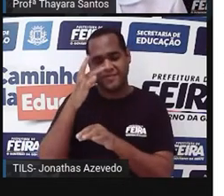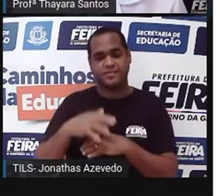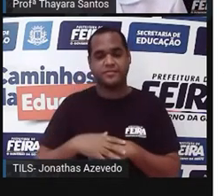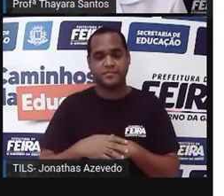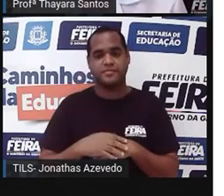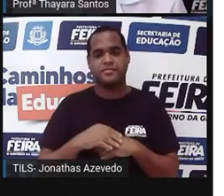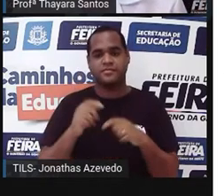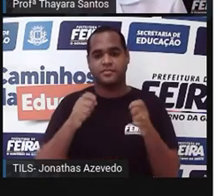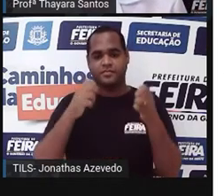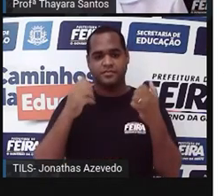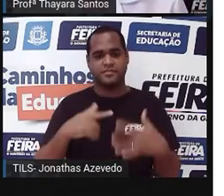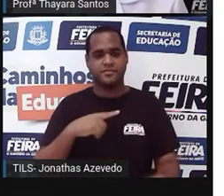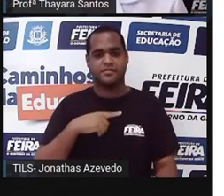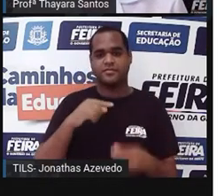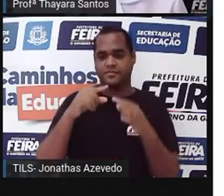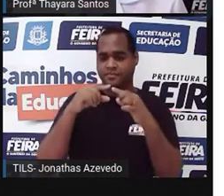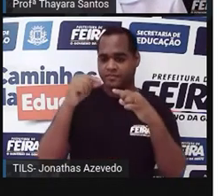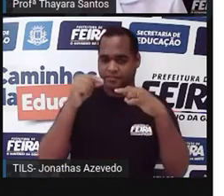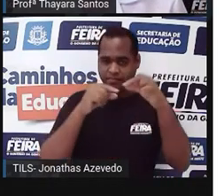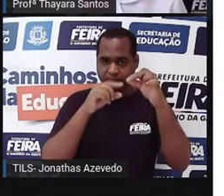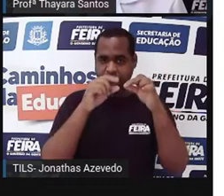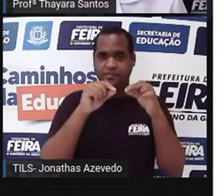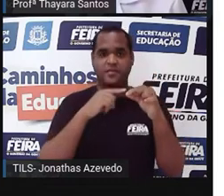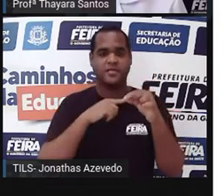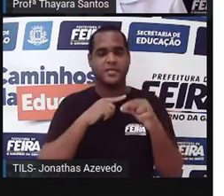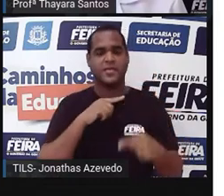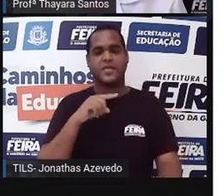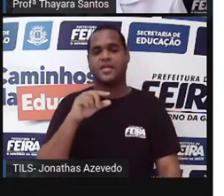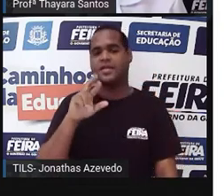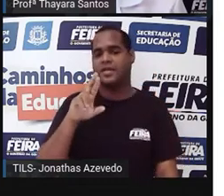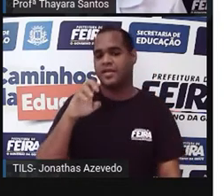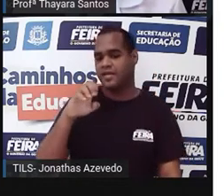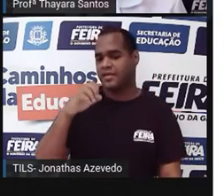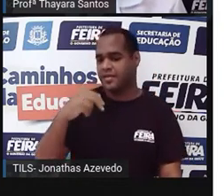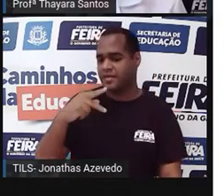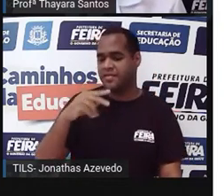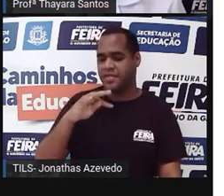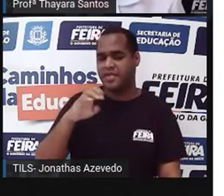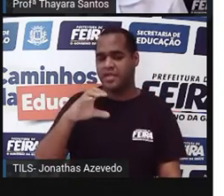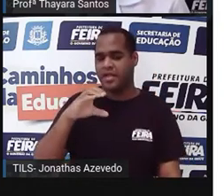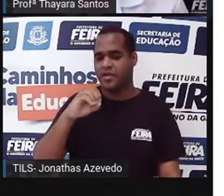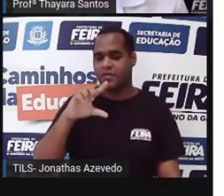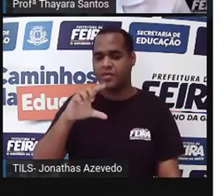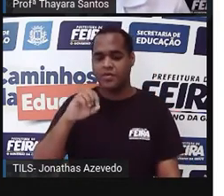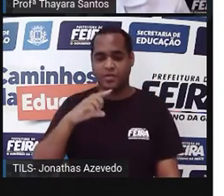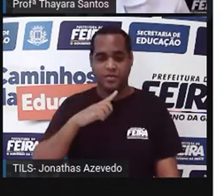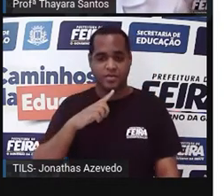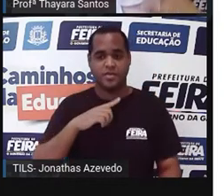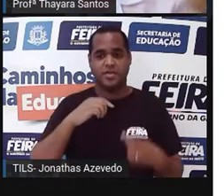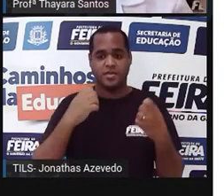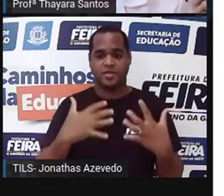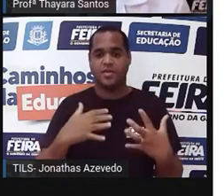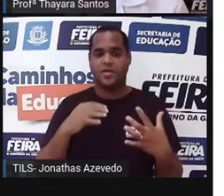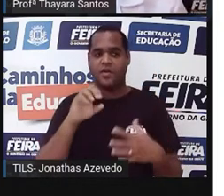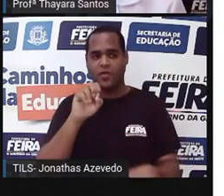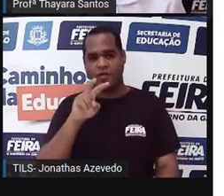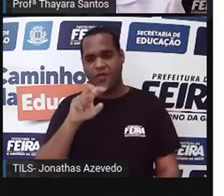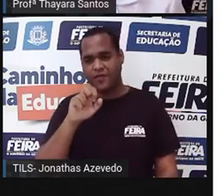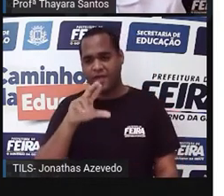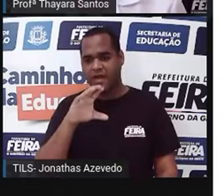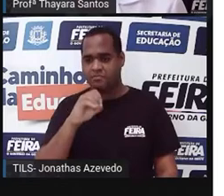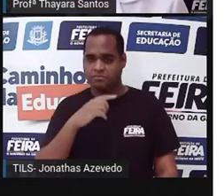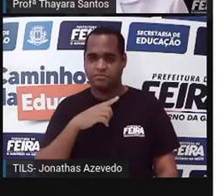vai ter sépala, vai ter o receptáculo, que é onde está encaixado o ovário, no caso, se ela for uma flor feminina ou